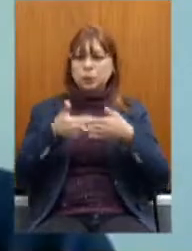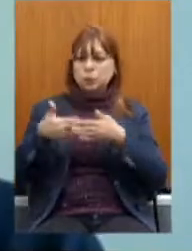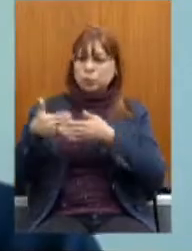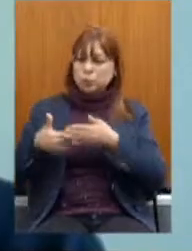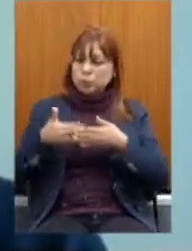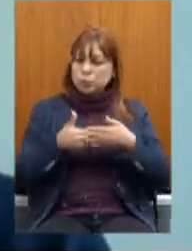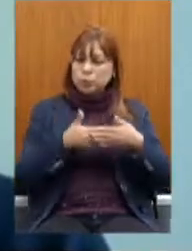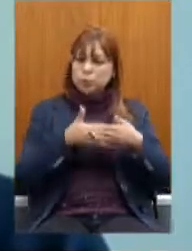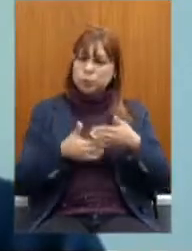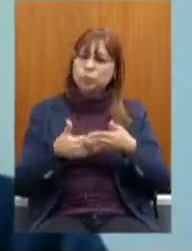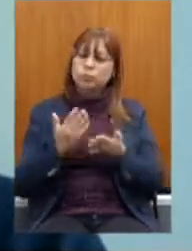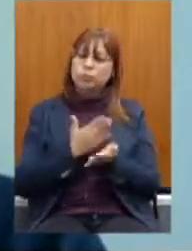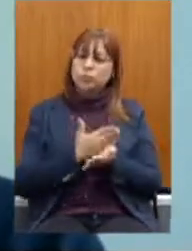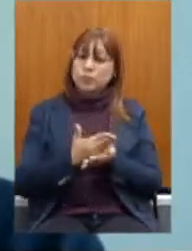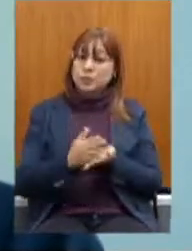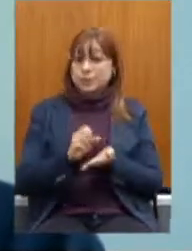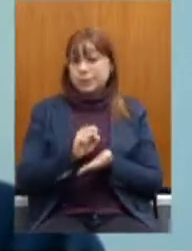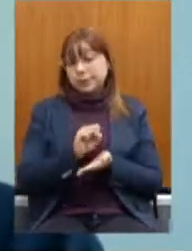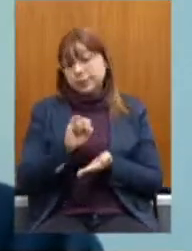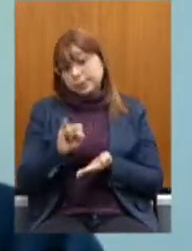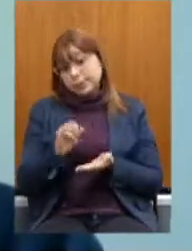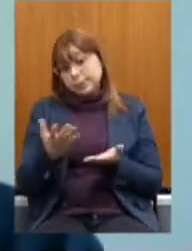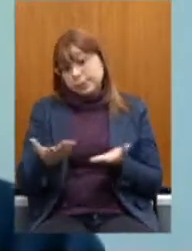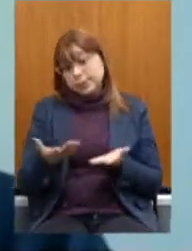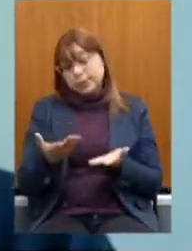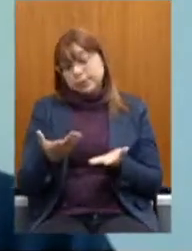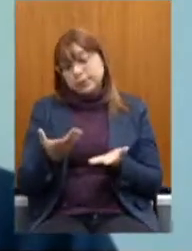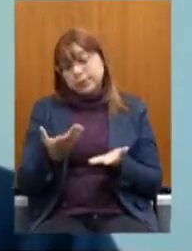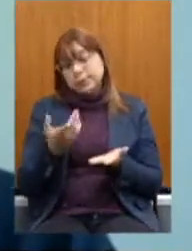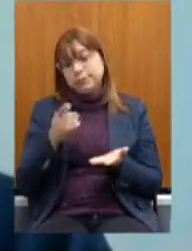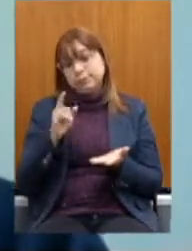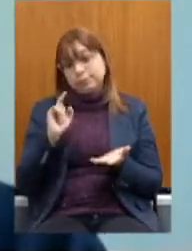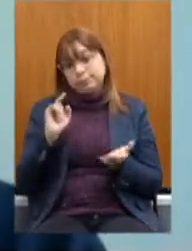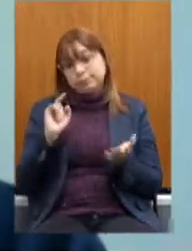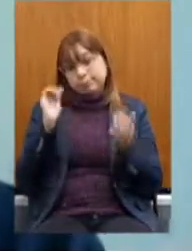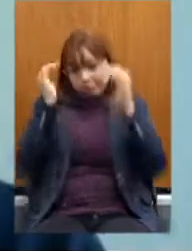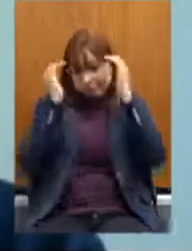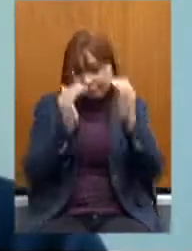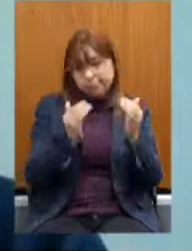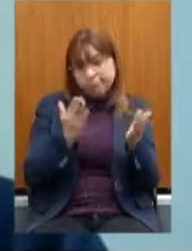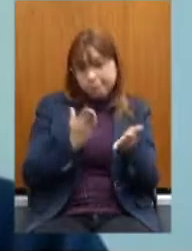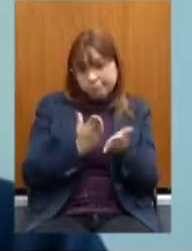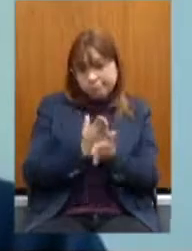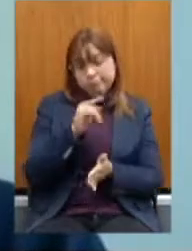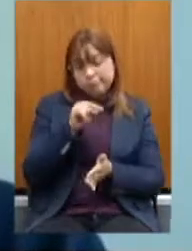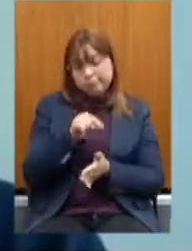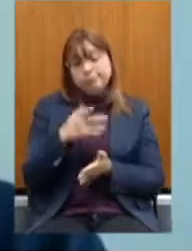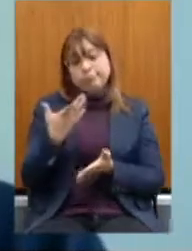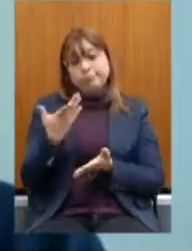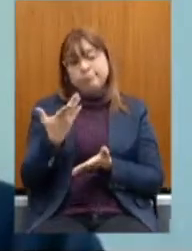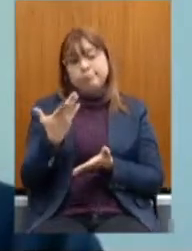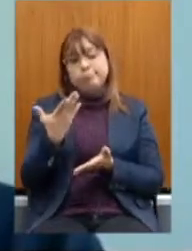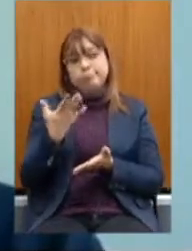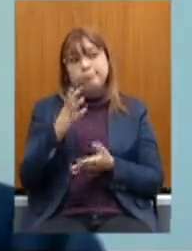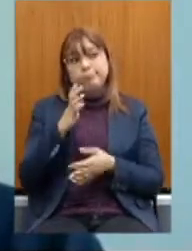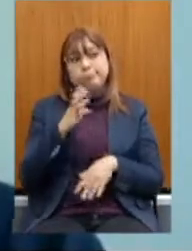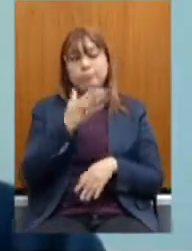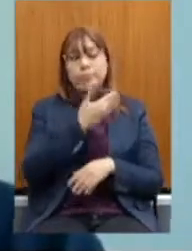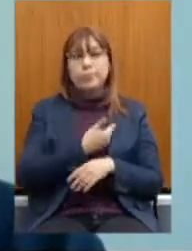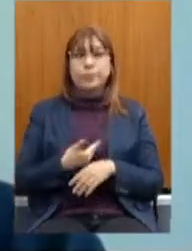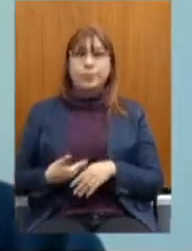Caso Essa ideia Do governo estadual Venha a se concretizar A gente não vê